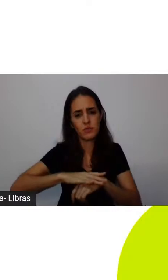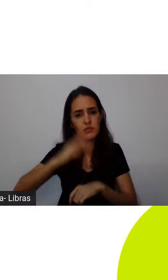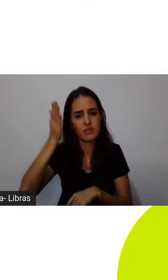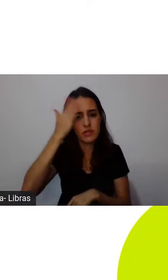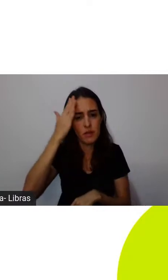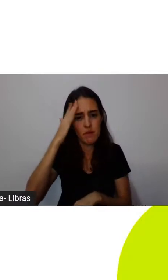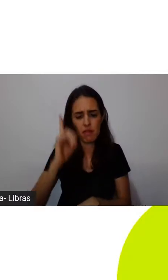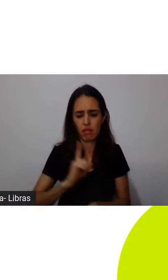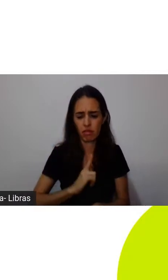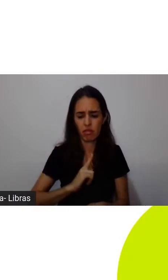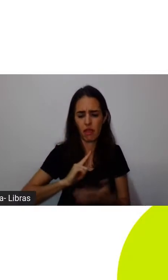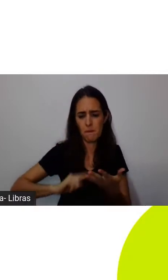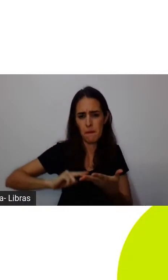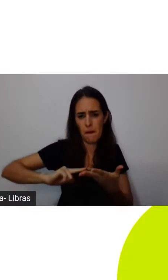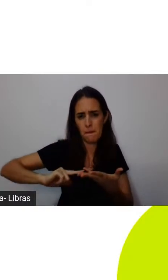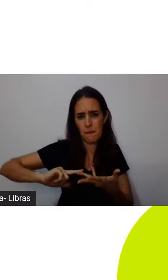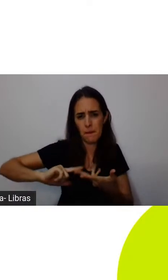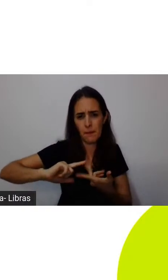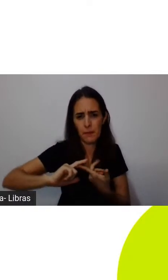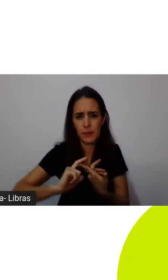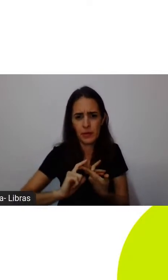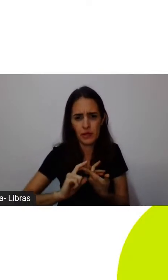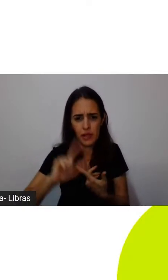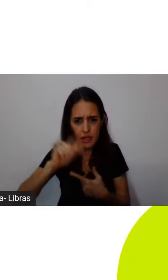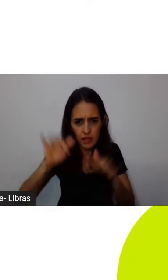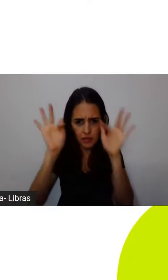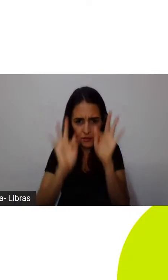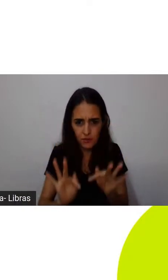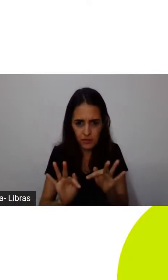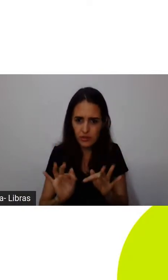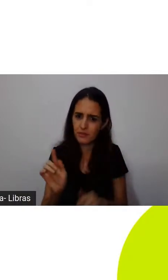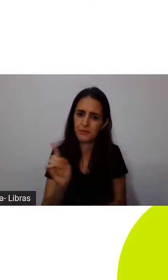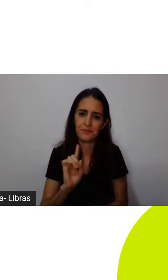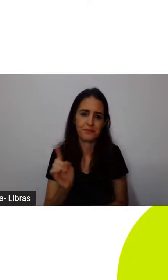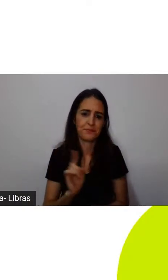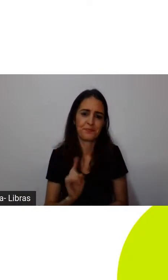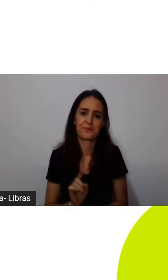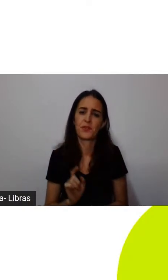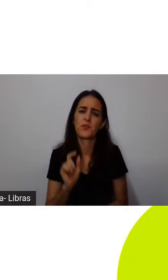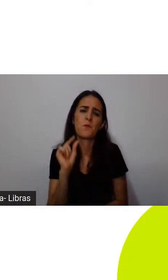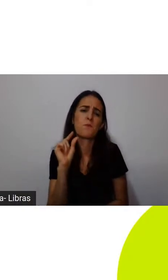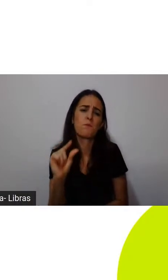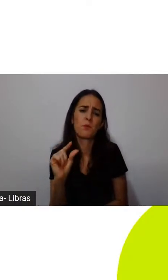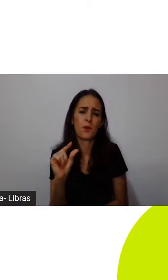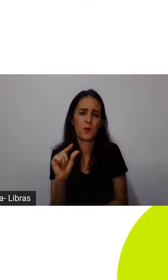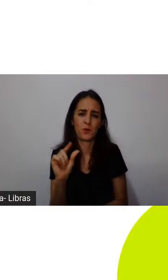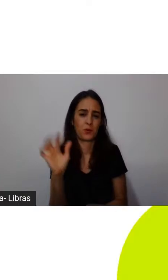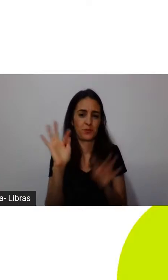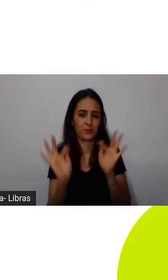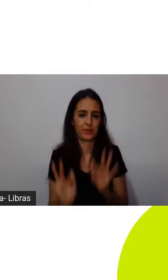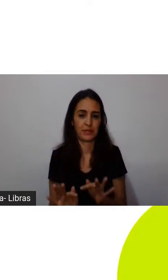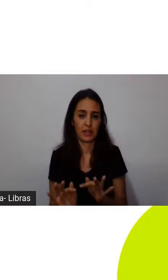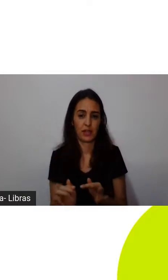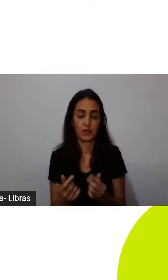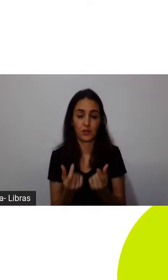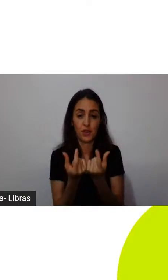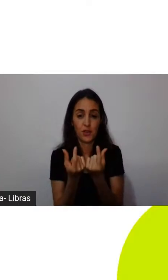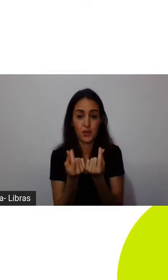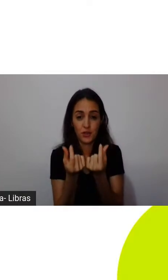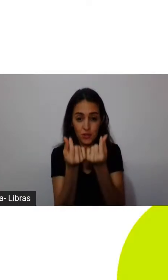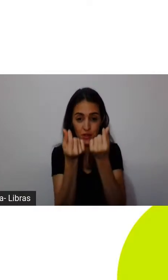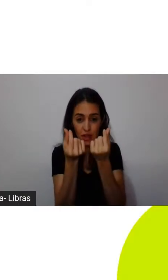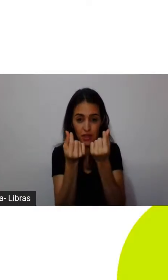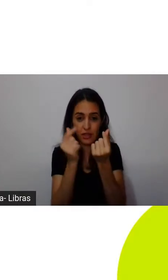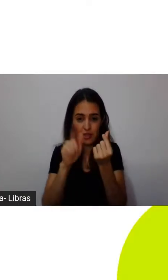mais só traz uma ínfima parte do que é a felicidade. E que a maior parte dos dinheiros do mundo não vem de